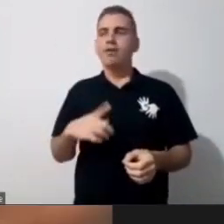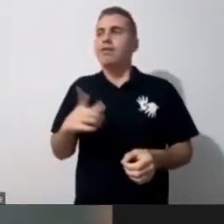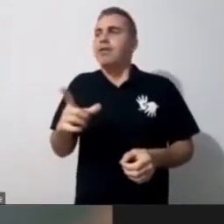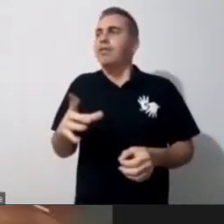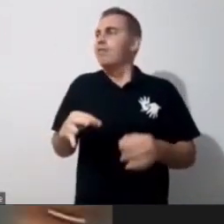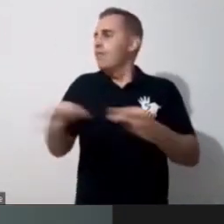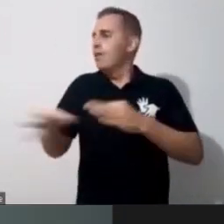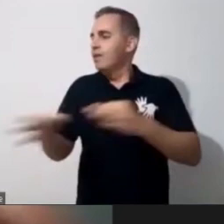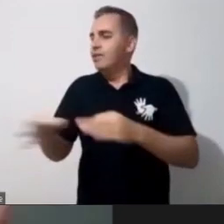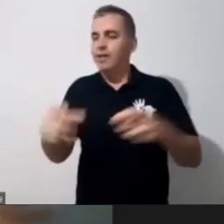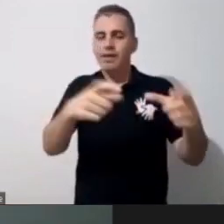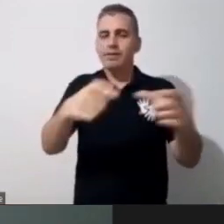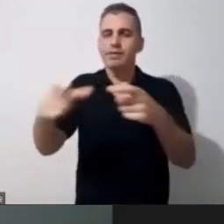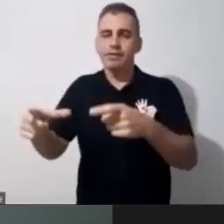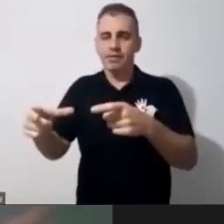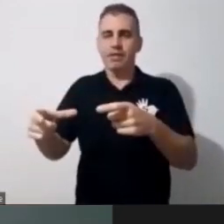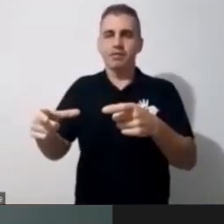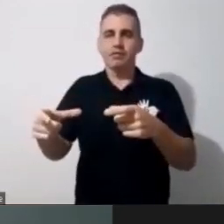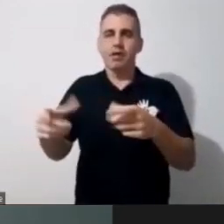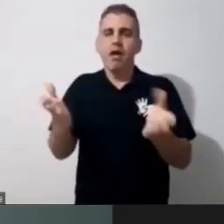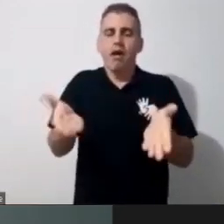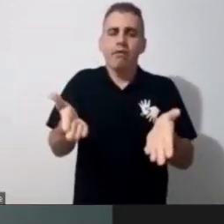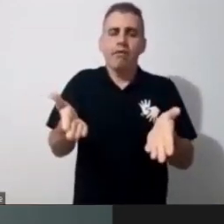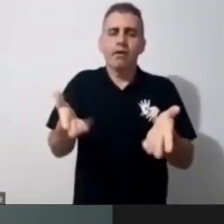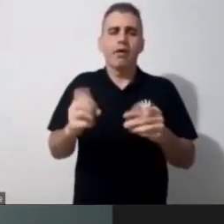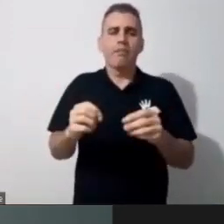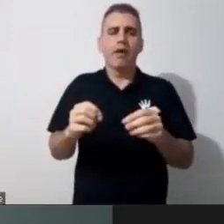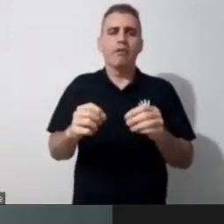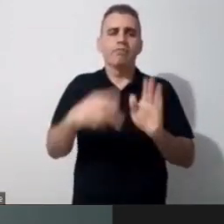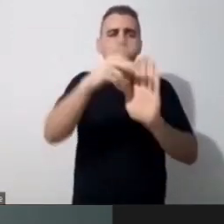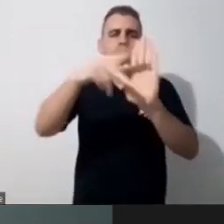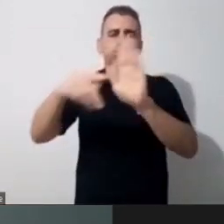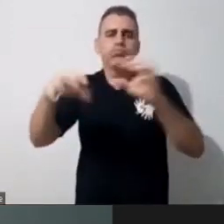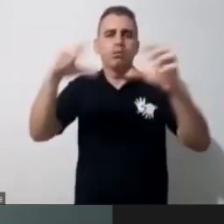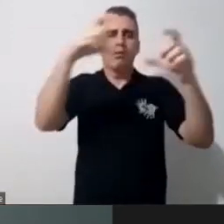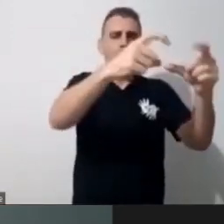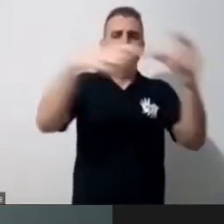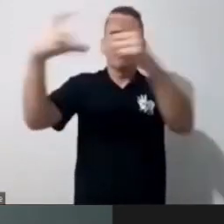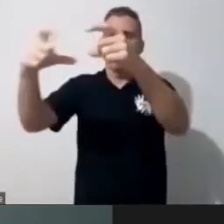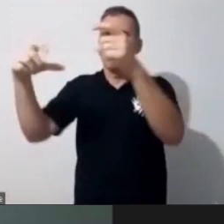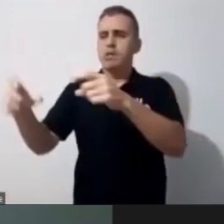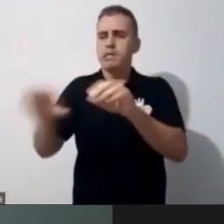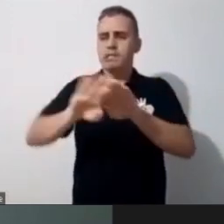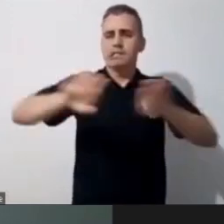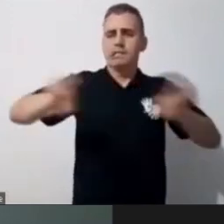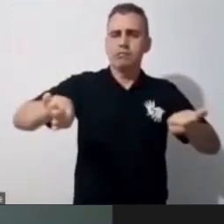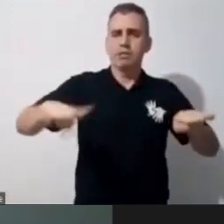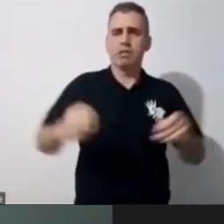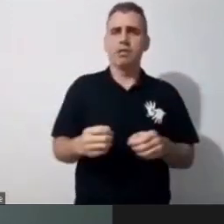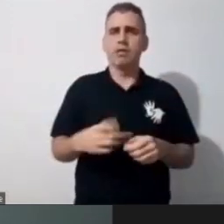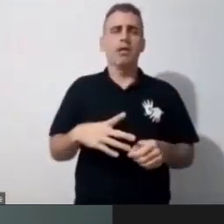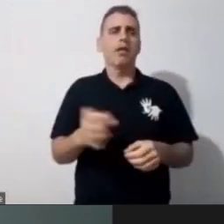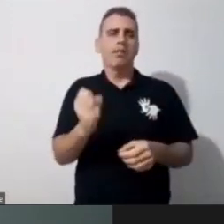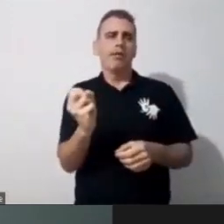os espaços, com todos os protocolos, a gente vai ter tudo pronto ali, os protocolos existentes, ok, está tudo